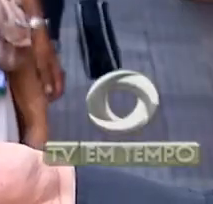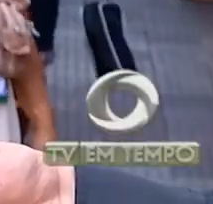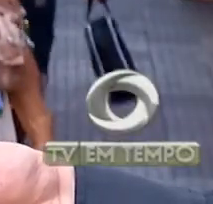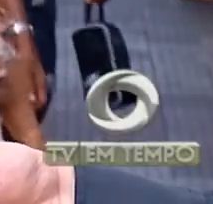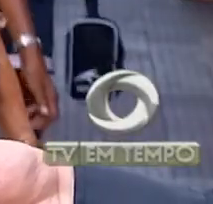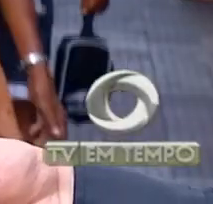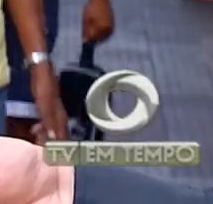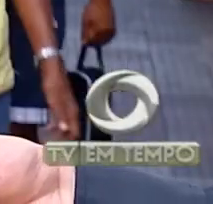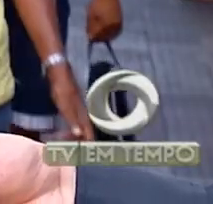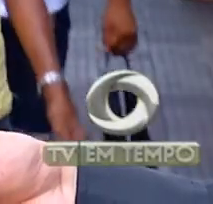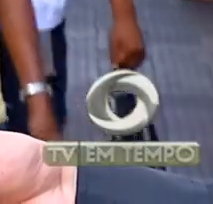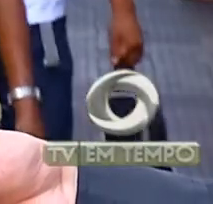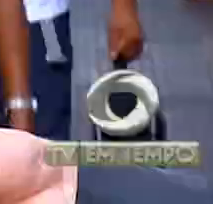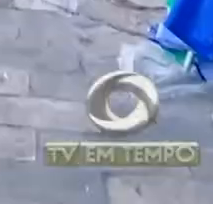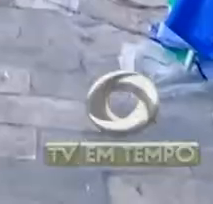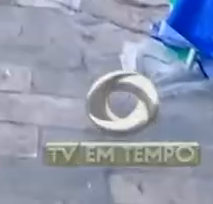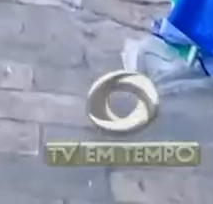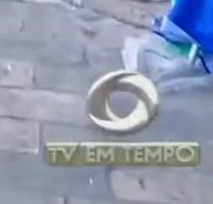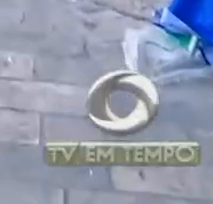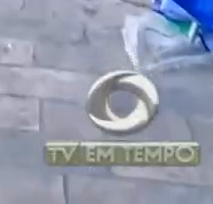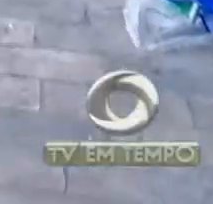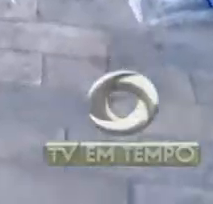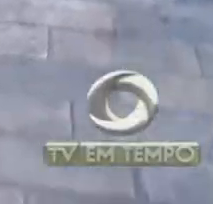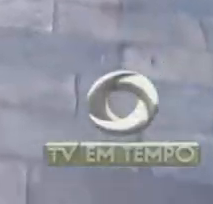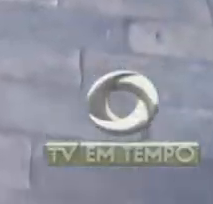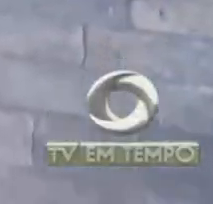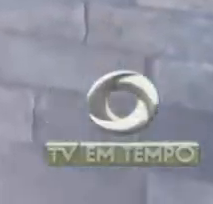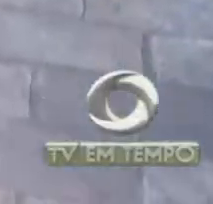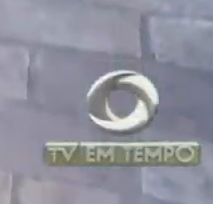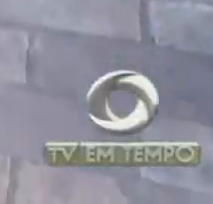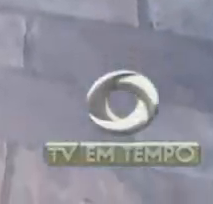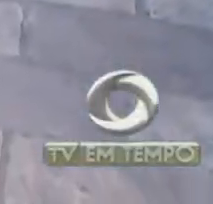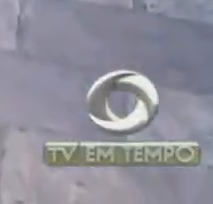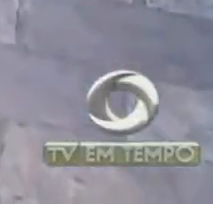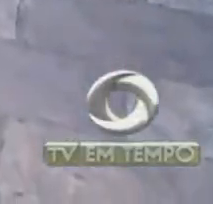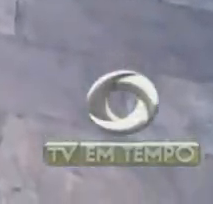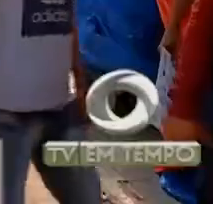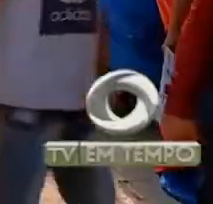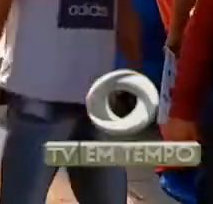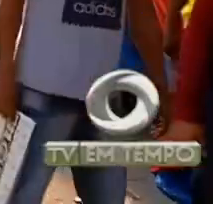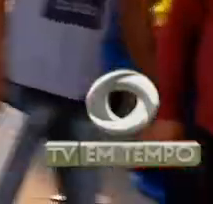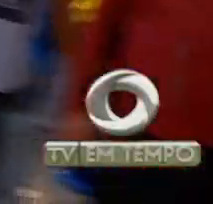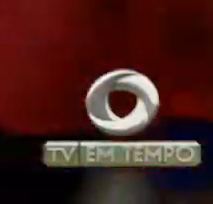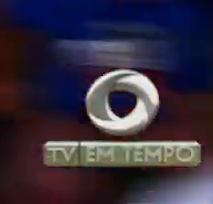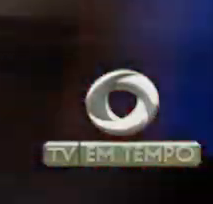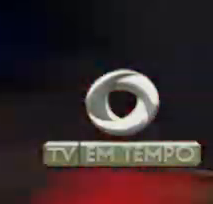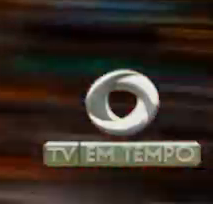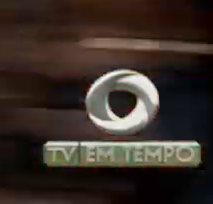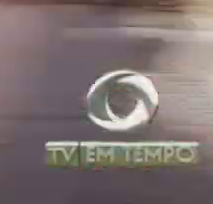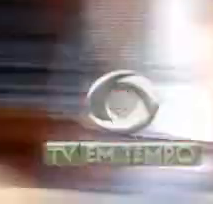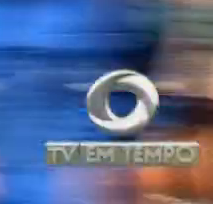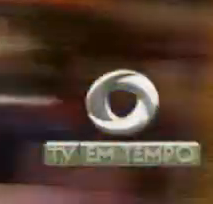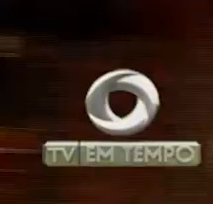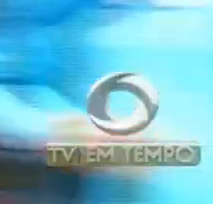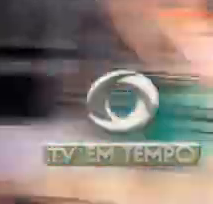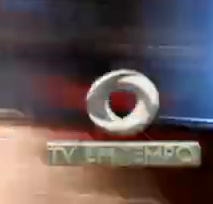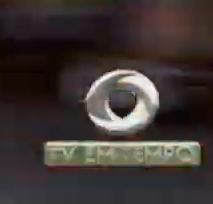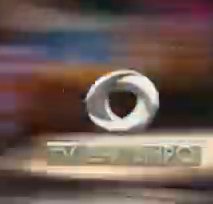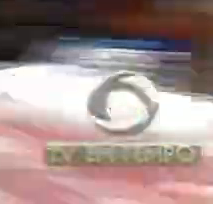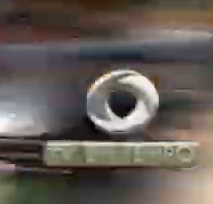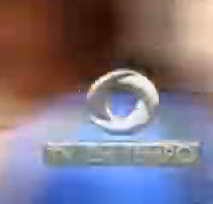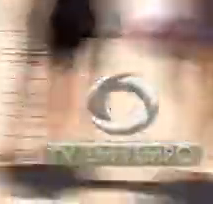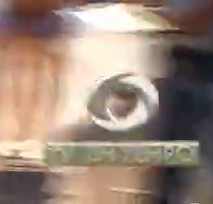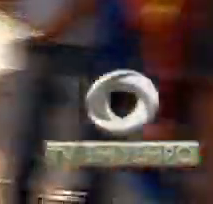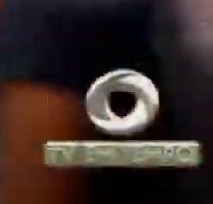vendendo confecções. Tentou empreender, mas não conseguiu. A capital do Amazonas é uma das piores